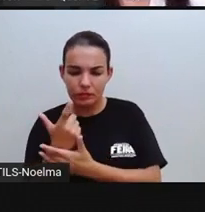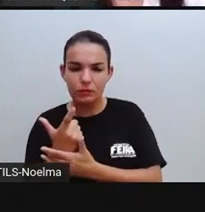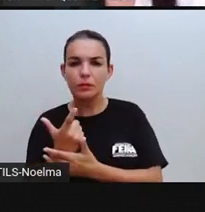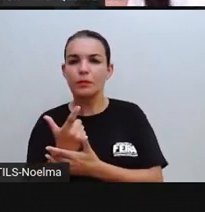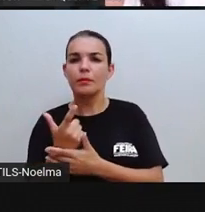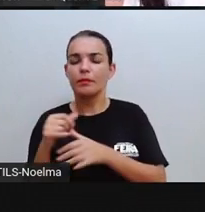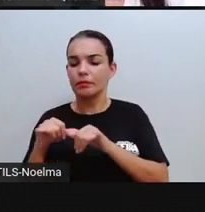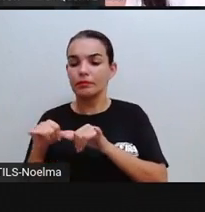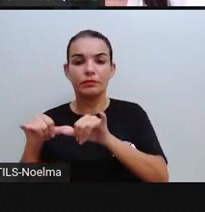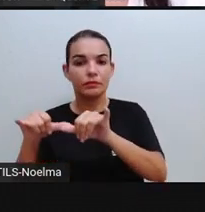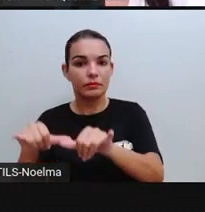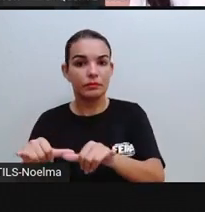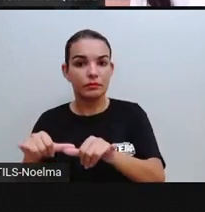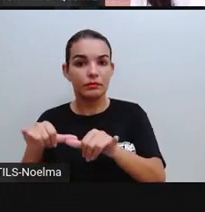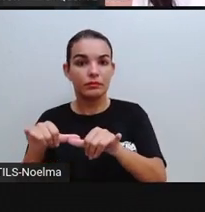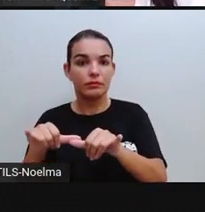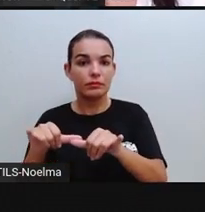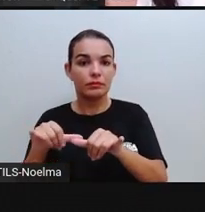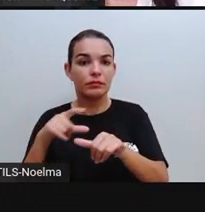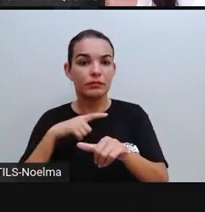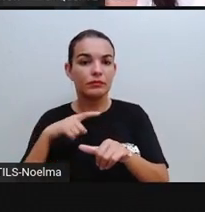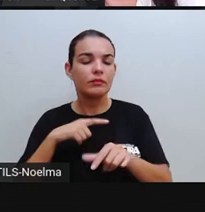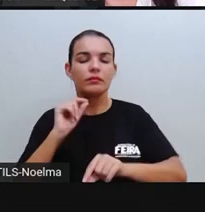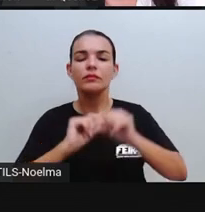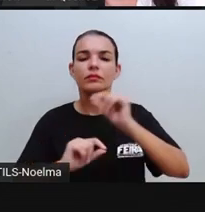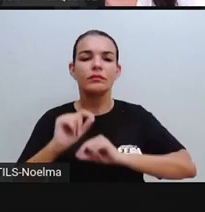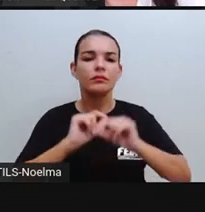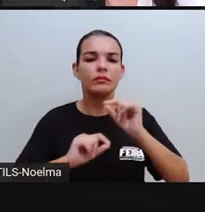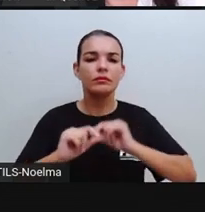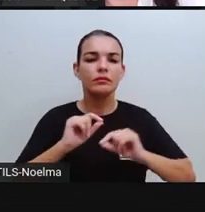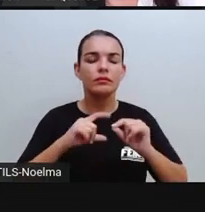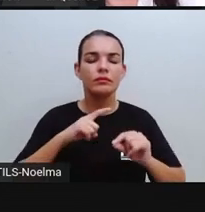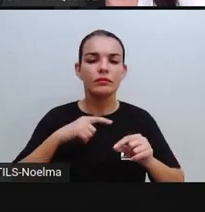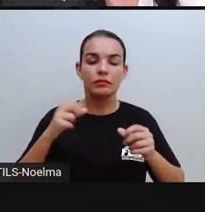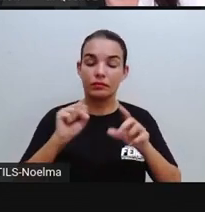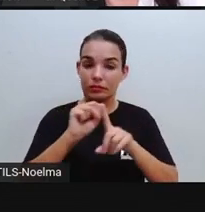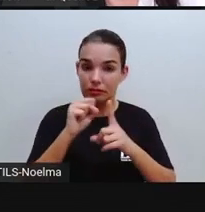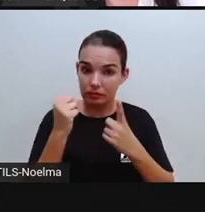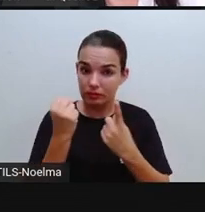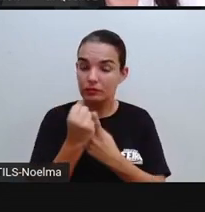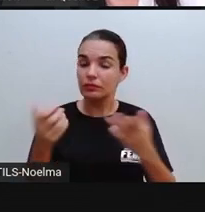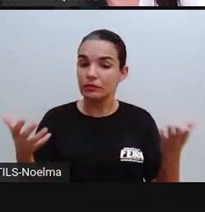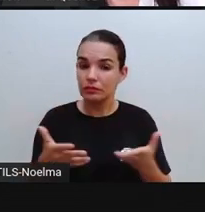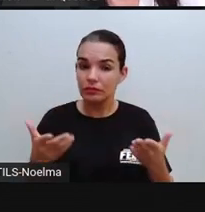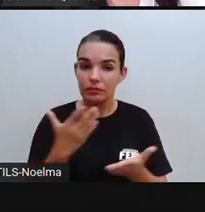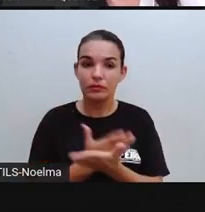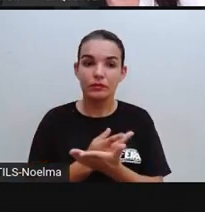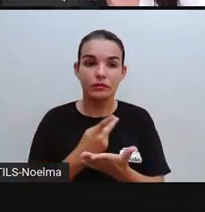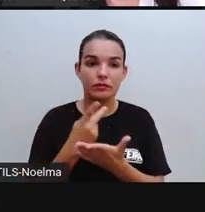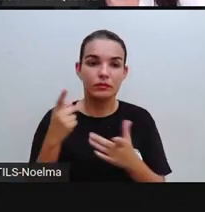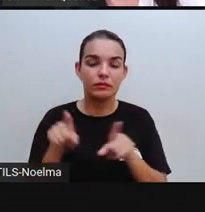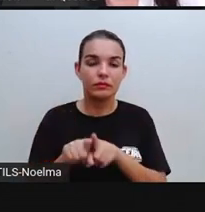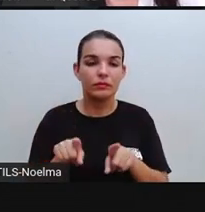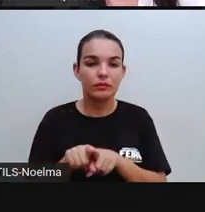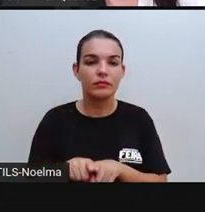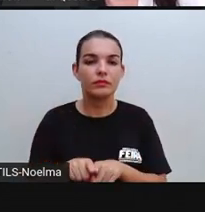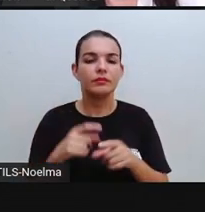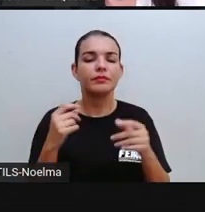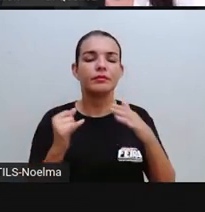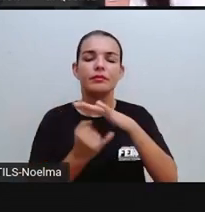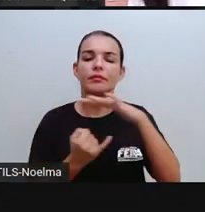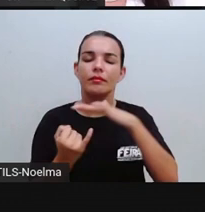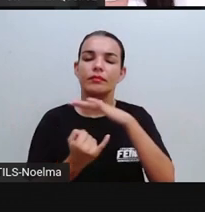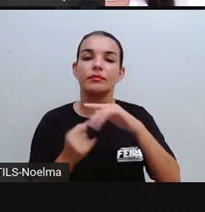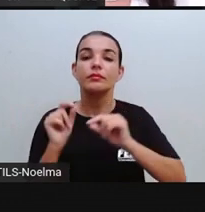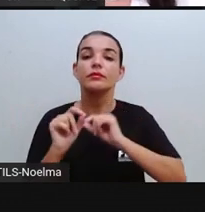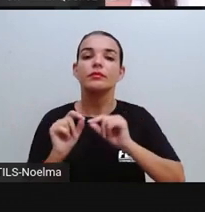produto ser diferente do outro. E isso acontece também em nossa sociedade e principalmente nas instituições, né? A